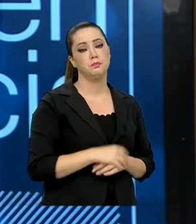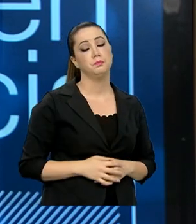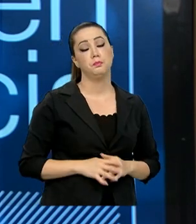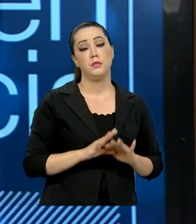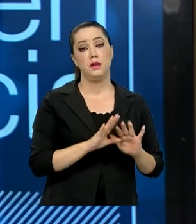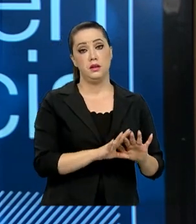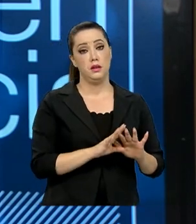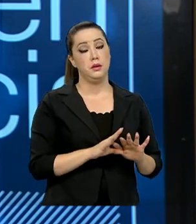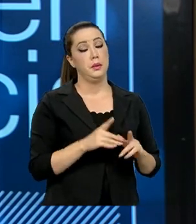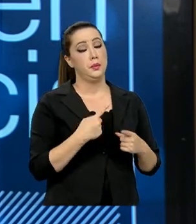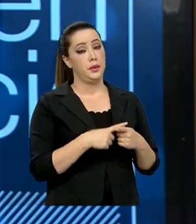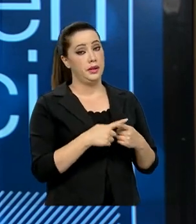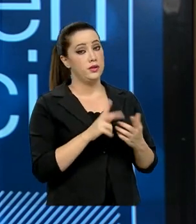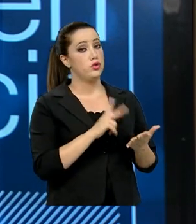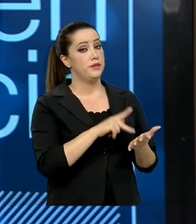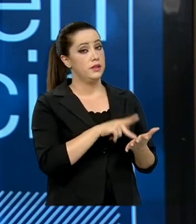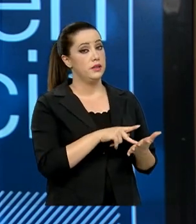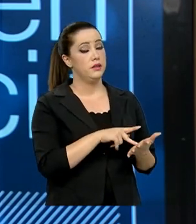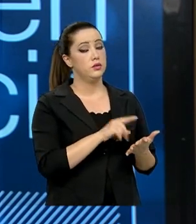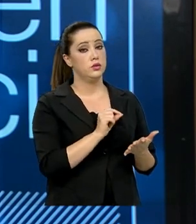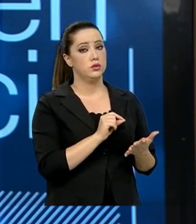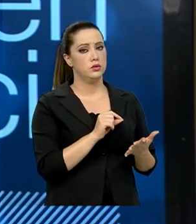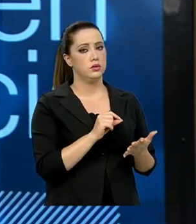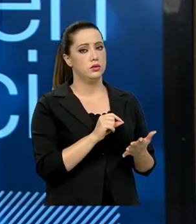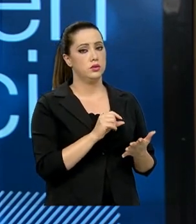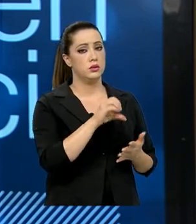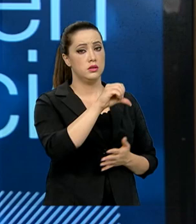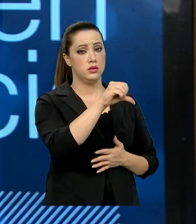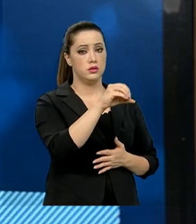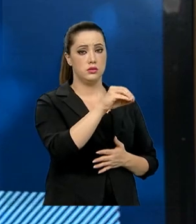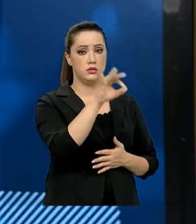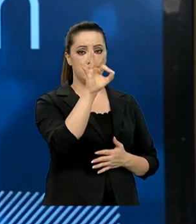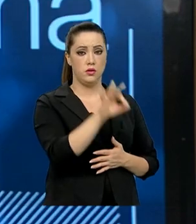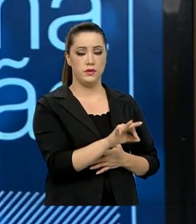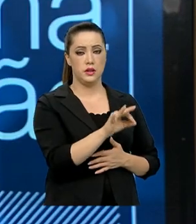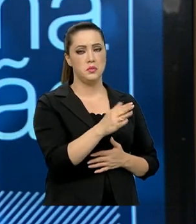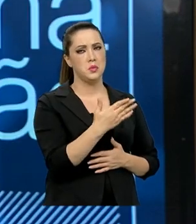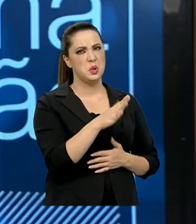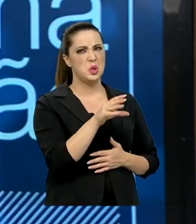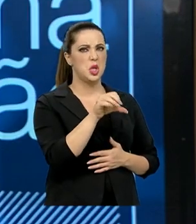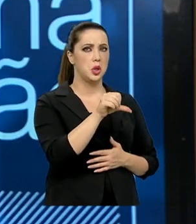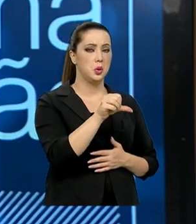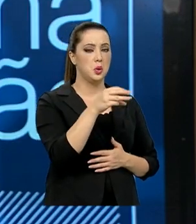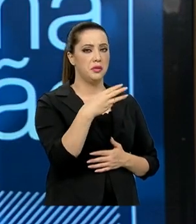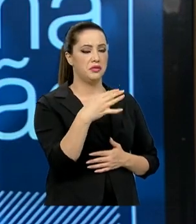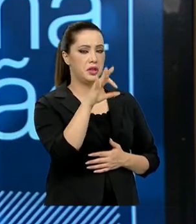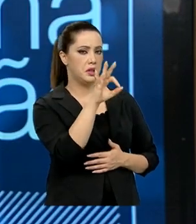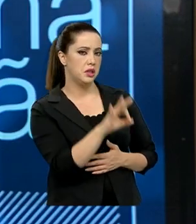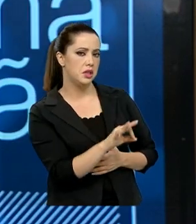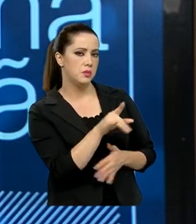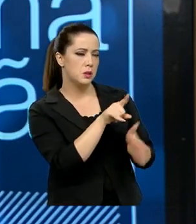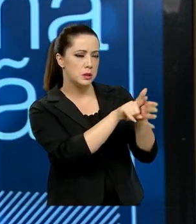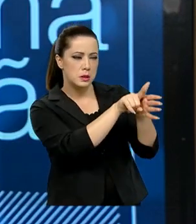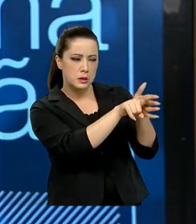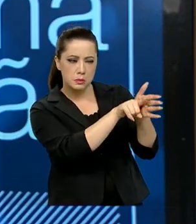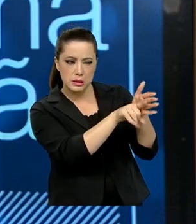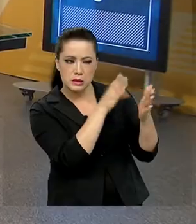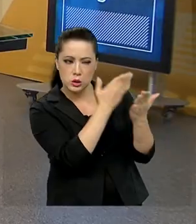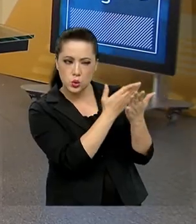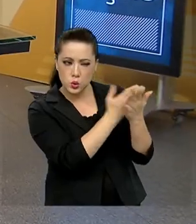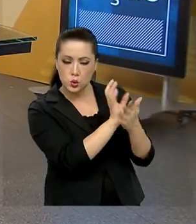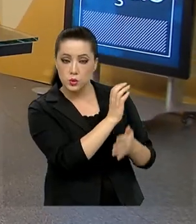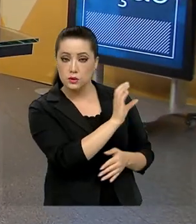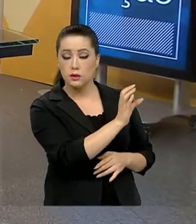Na realidade, 90%, 93% da pesquisa do